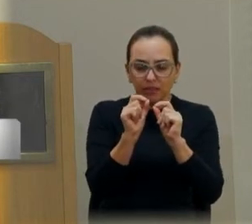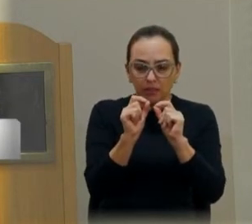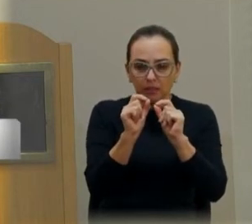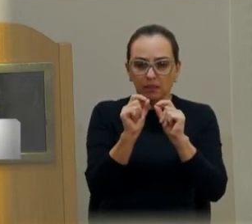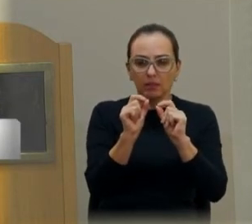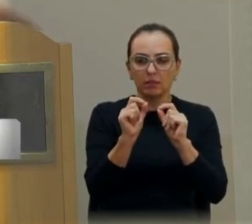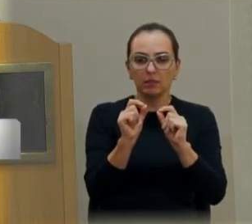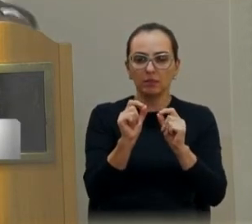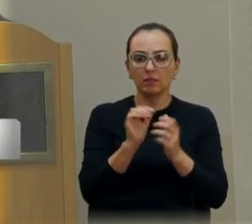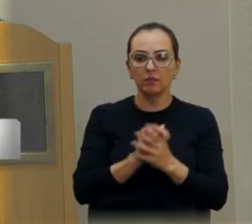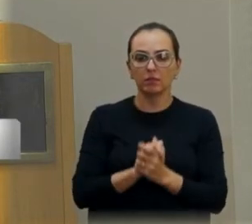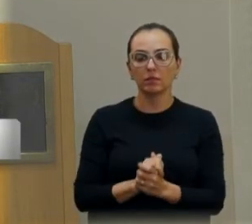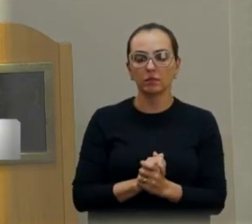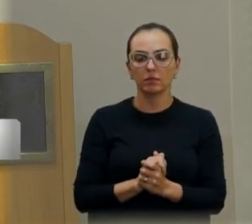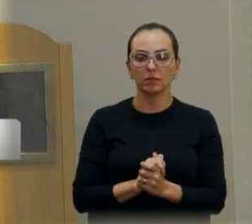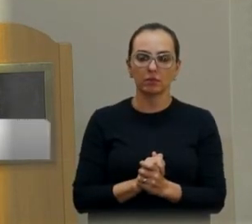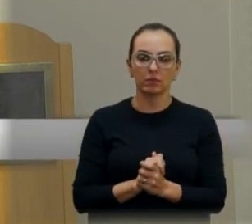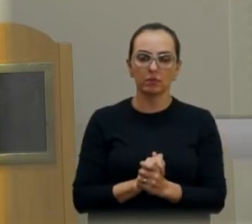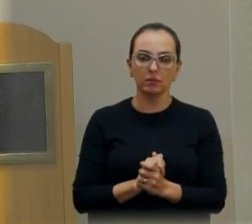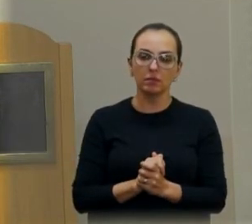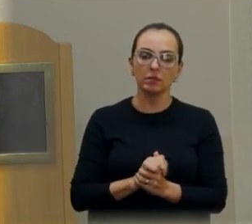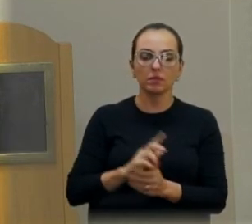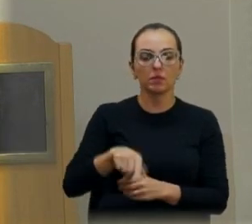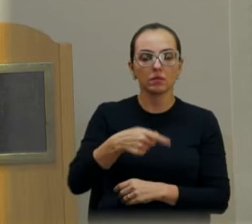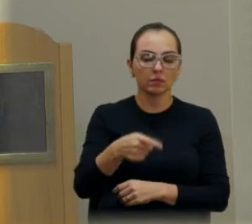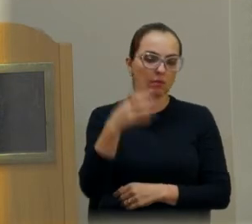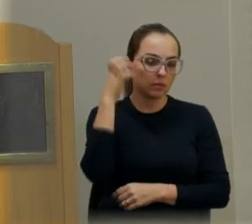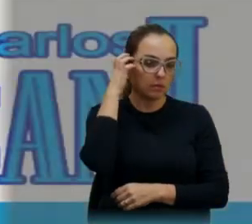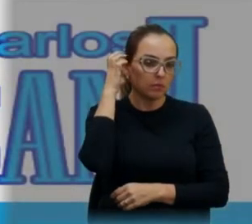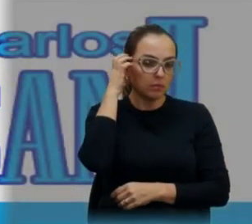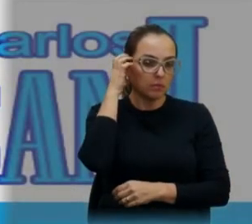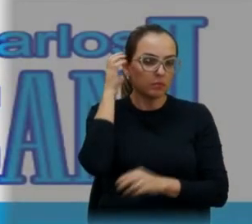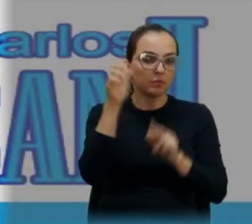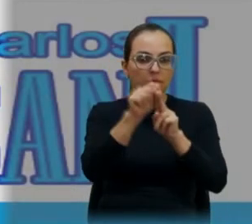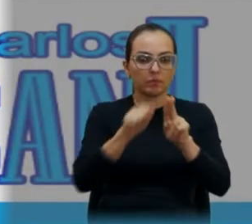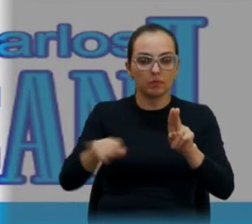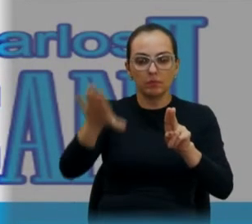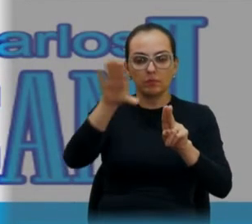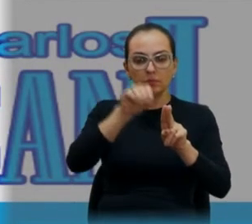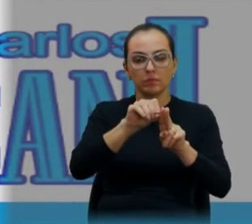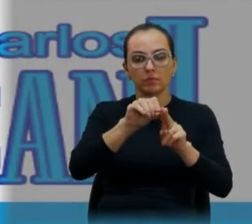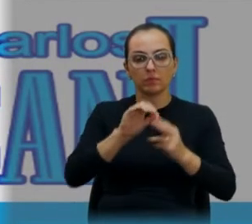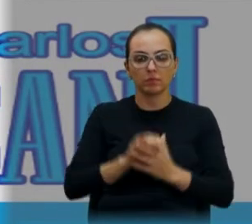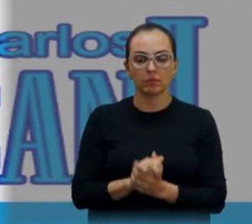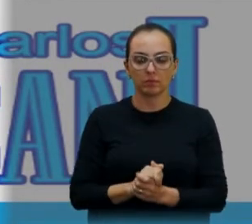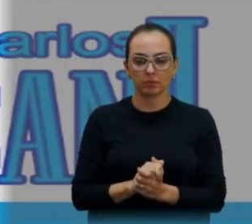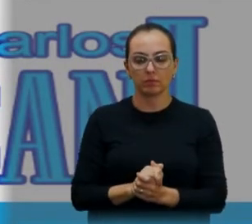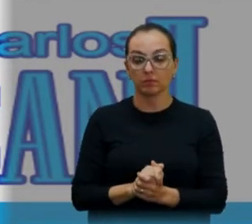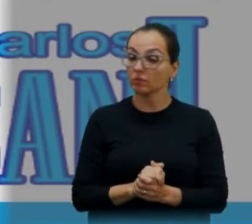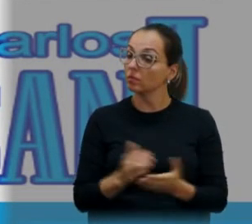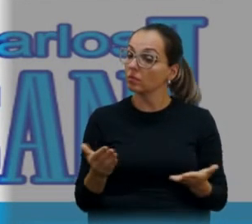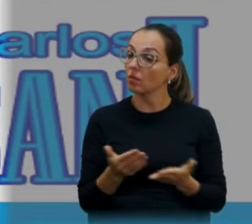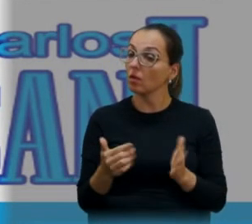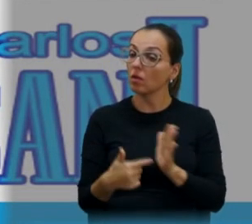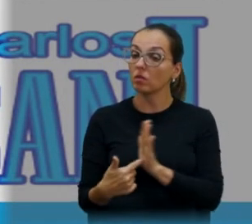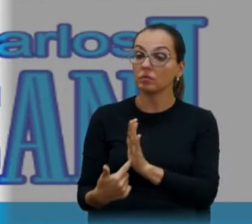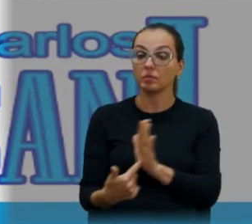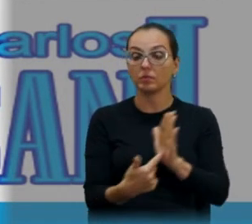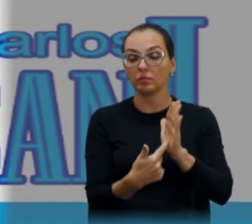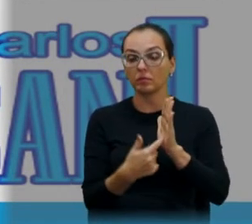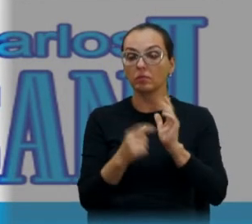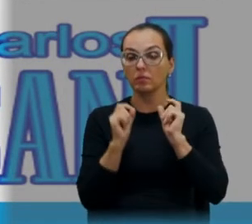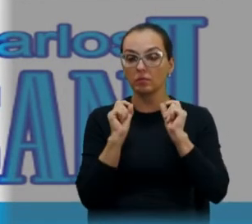pela TV Uniara mais tarde. Eu queria, nesta noite, apresentar